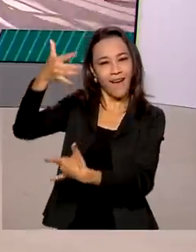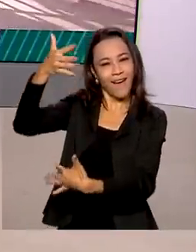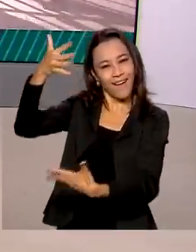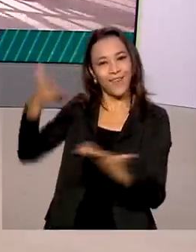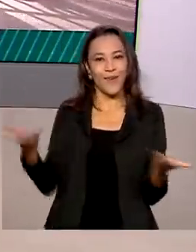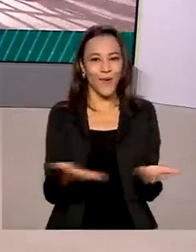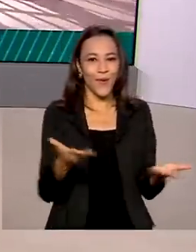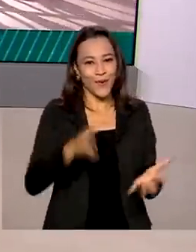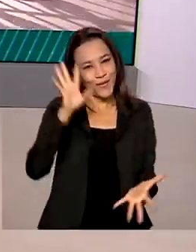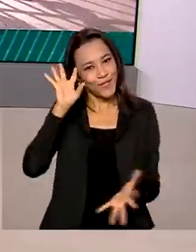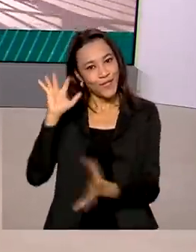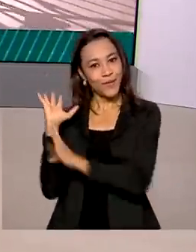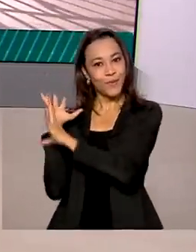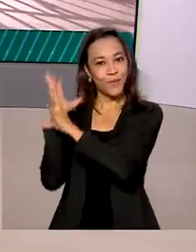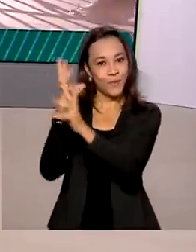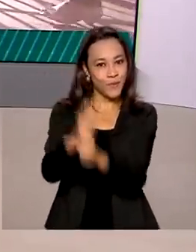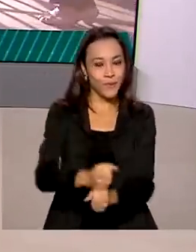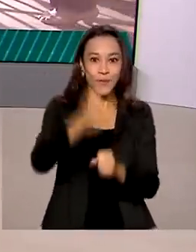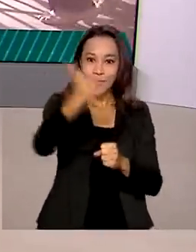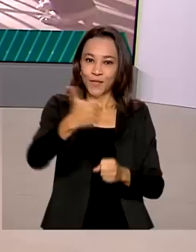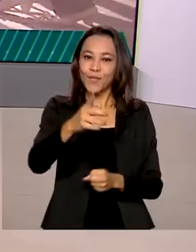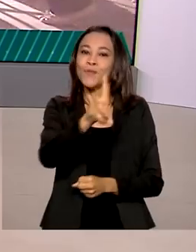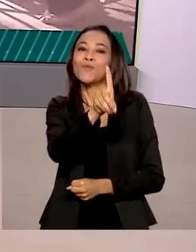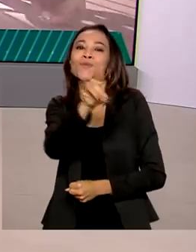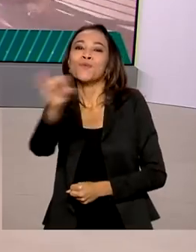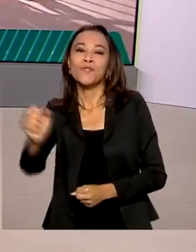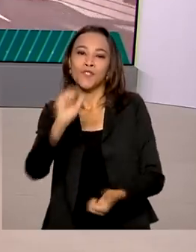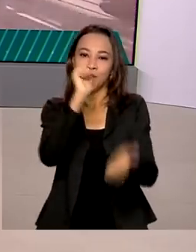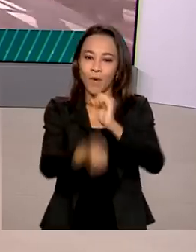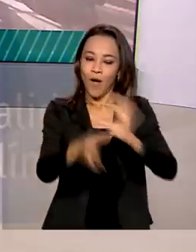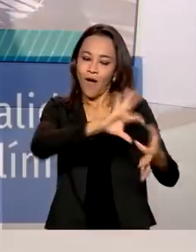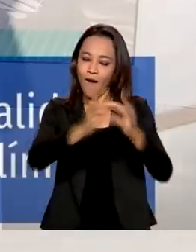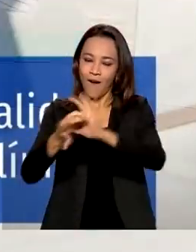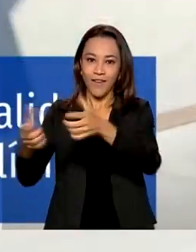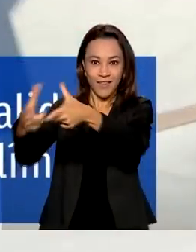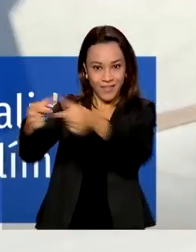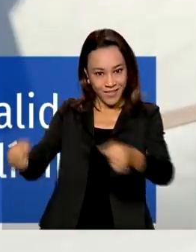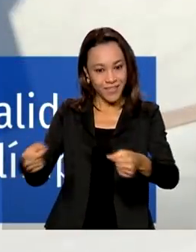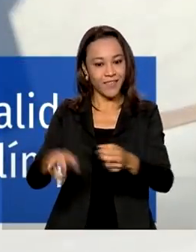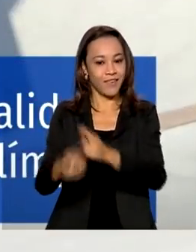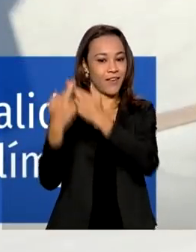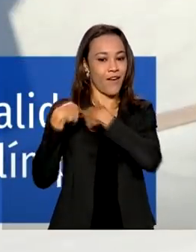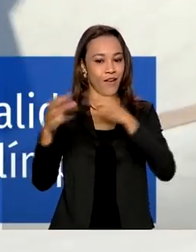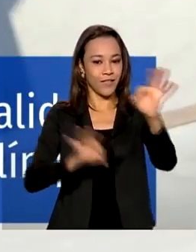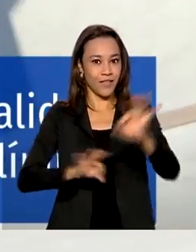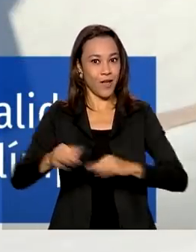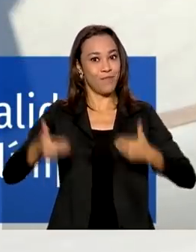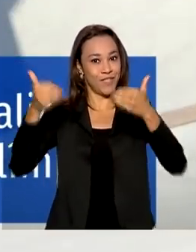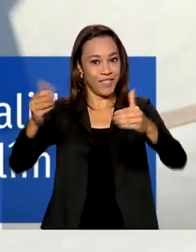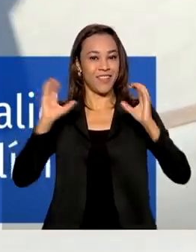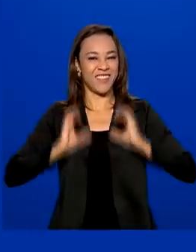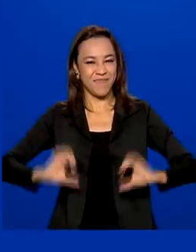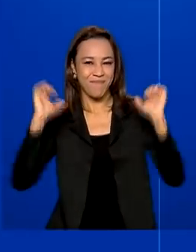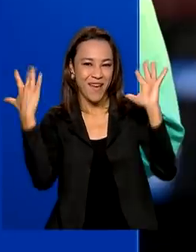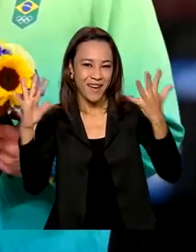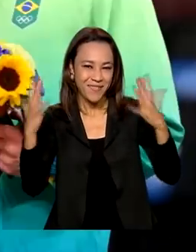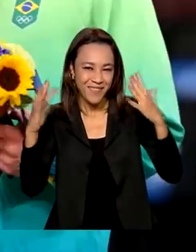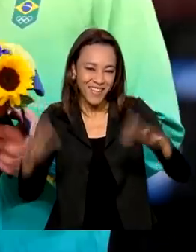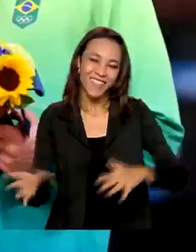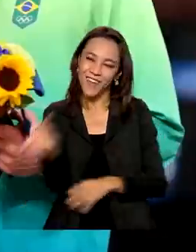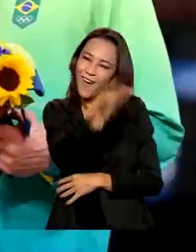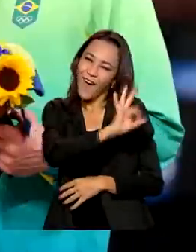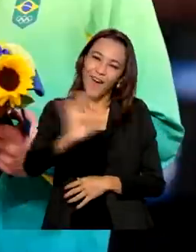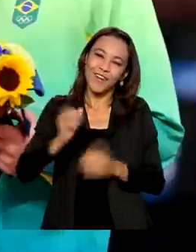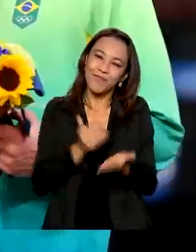Encerramos com um resumo do segundo dia dos Jogos Olímpicos de Tóquio, feito pelo Ministério da Cidadania. Parabéns aos nossos medalhistas, ótimo